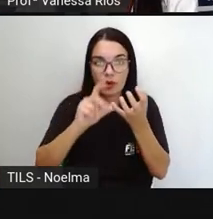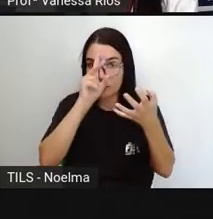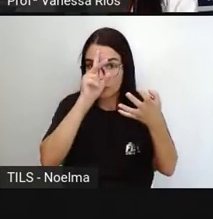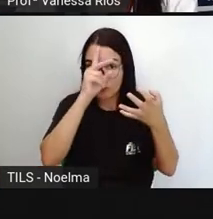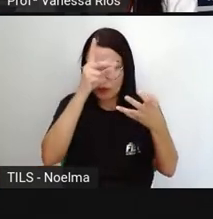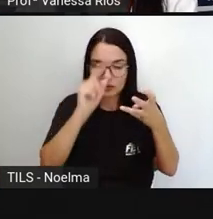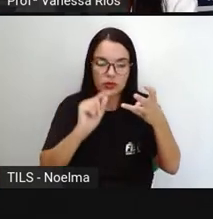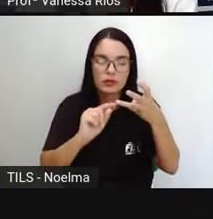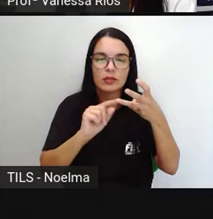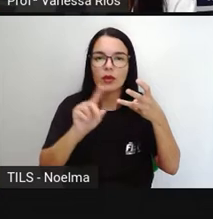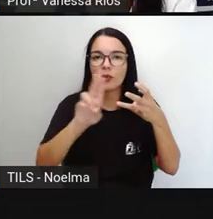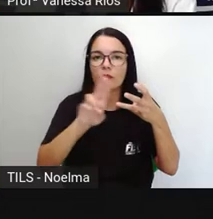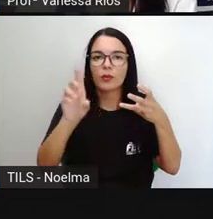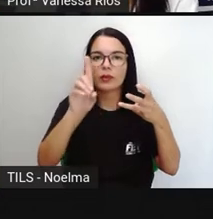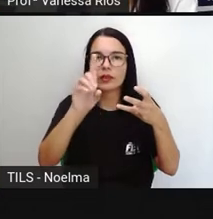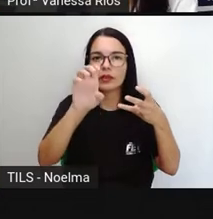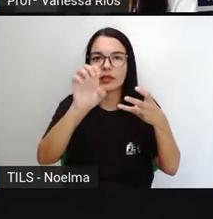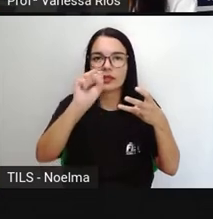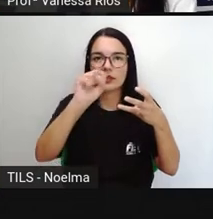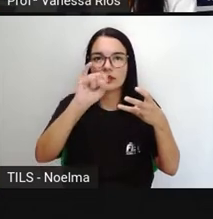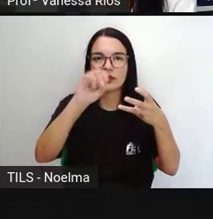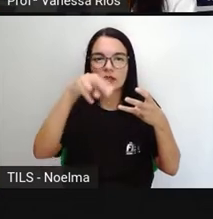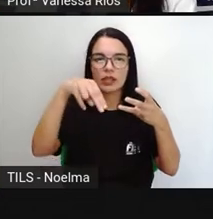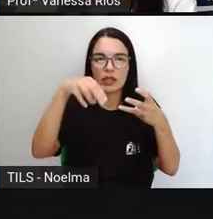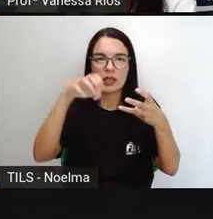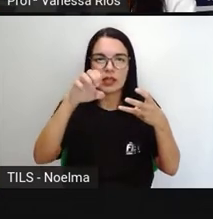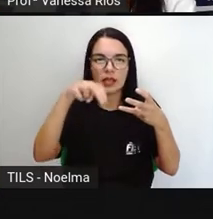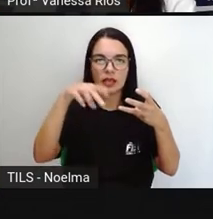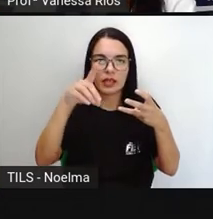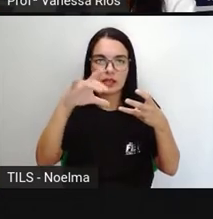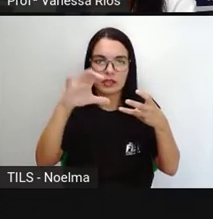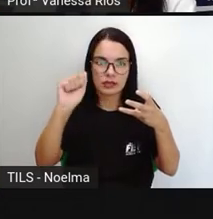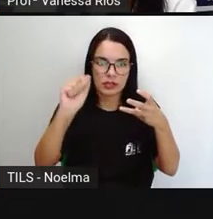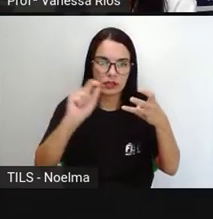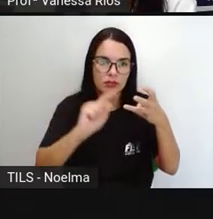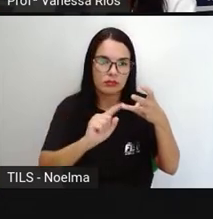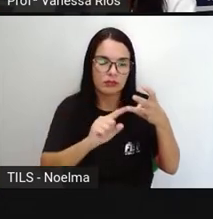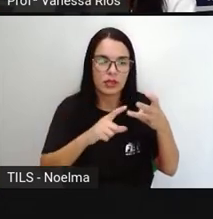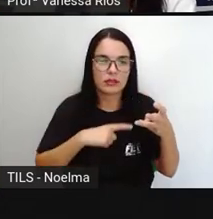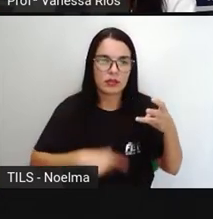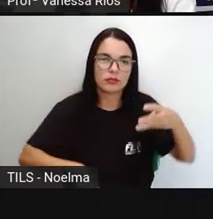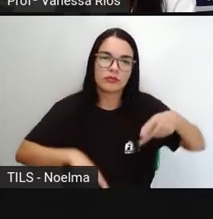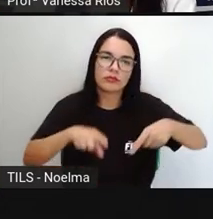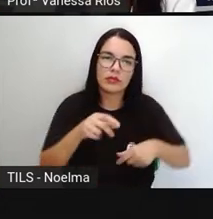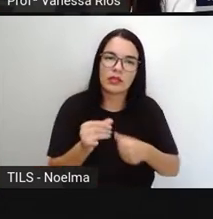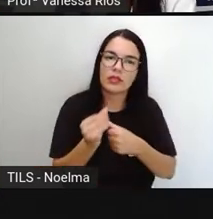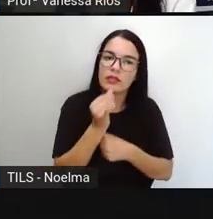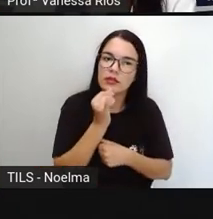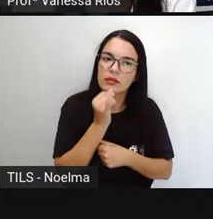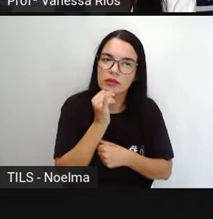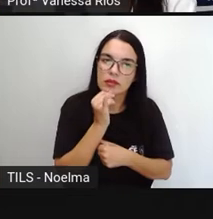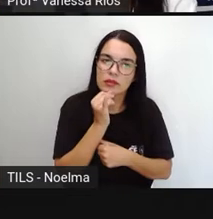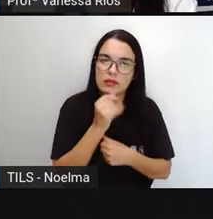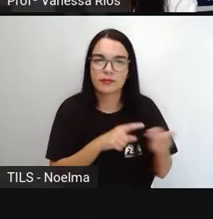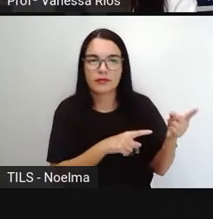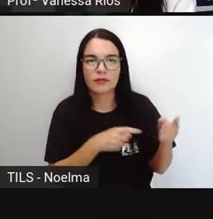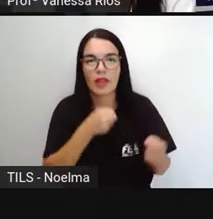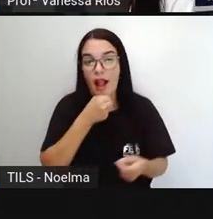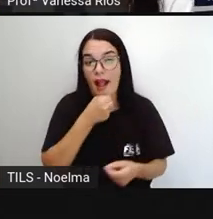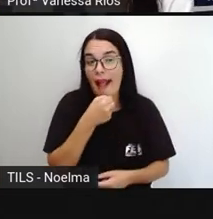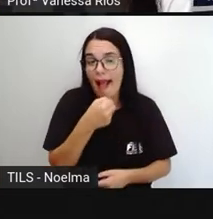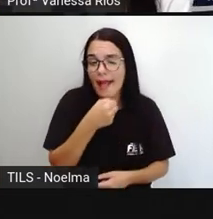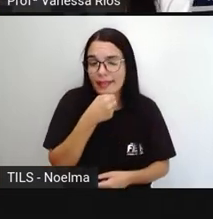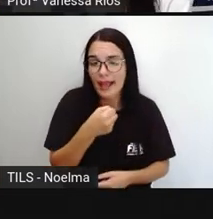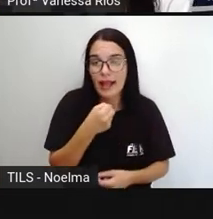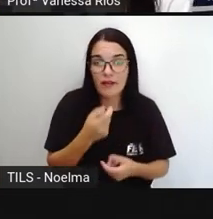chamada de desinência. E aí a Pró trouxe três exemplos para a gente observar. Três verbos a seguir. Cantar,